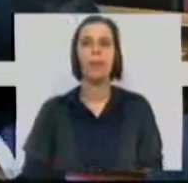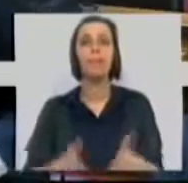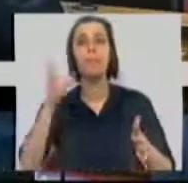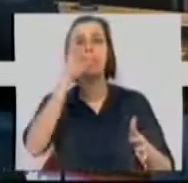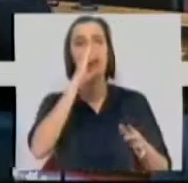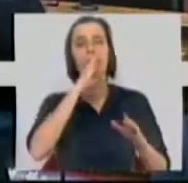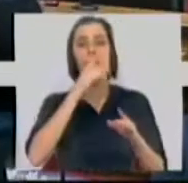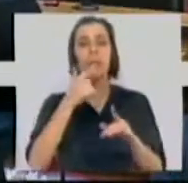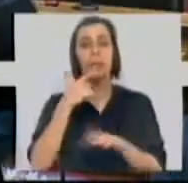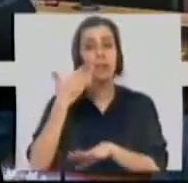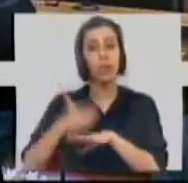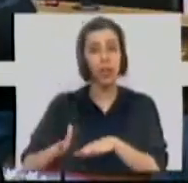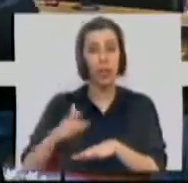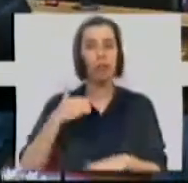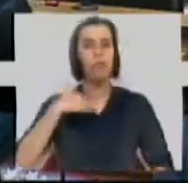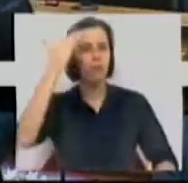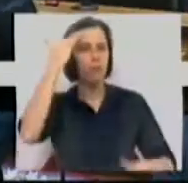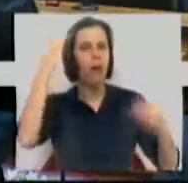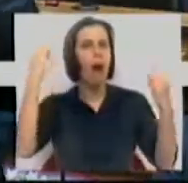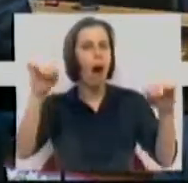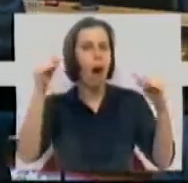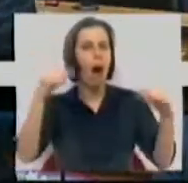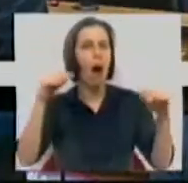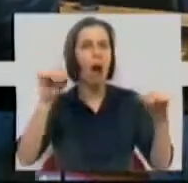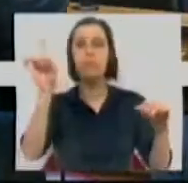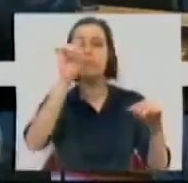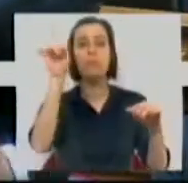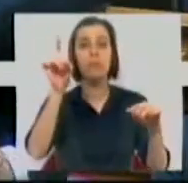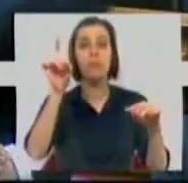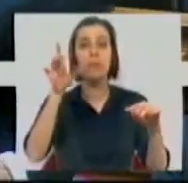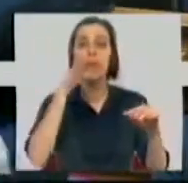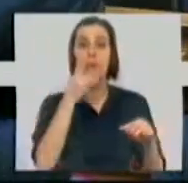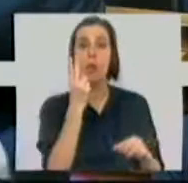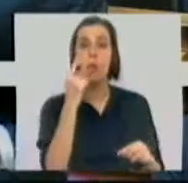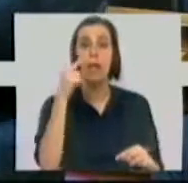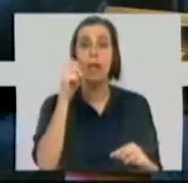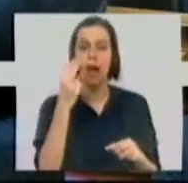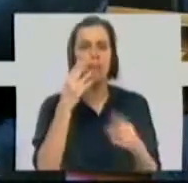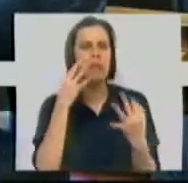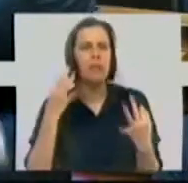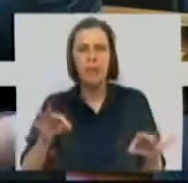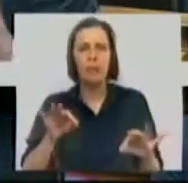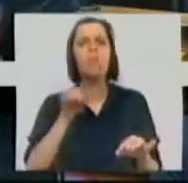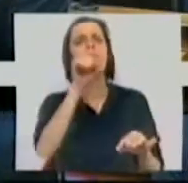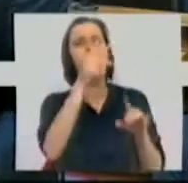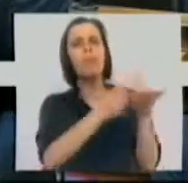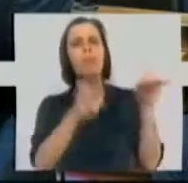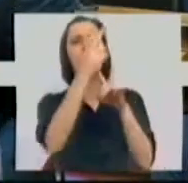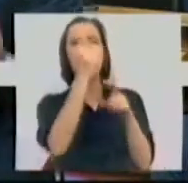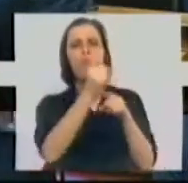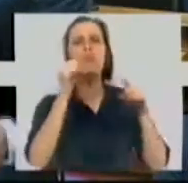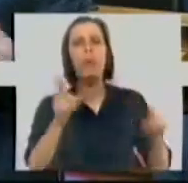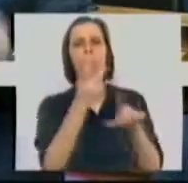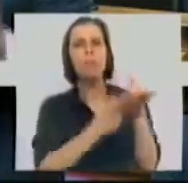E se há excedente, como nós consideramos que há, e diz a o tal, a questão é muito simples. Porque é que o senhor aumentou?